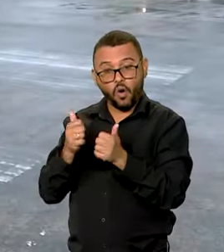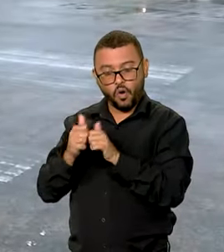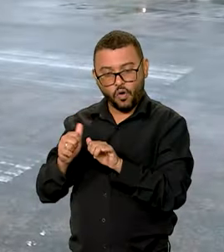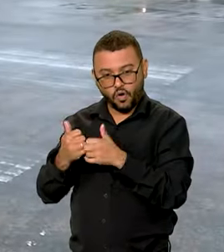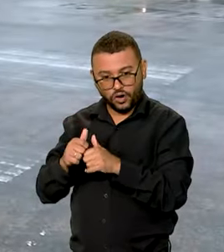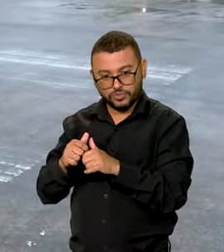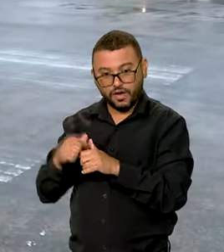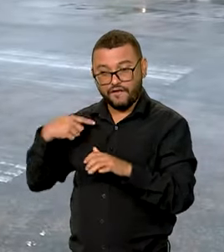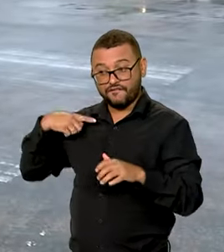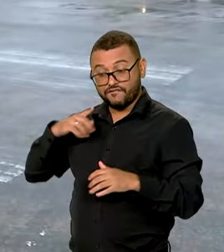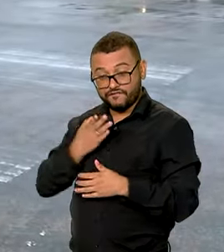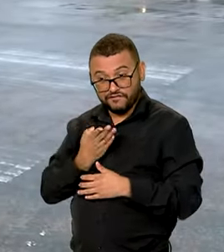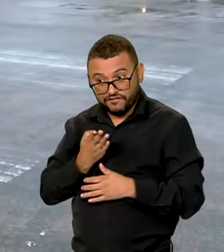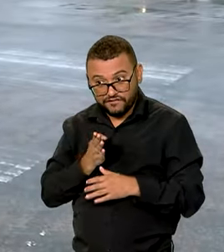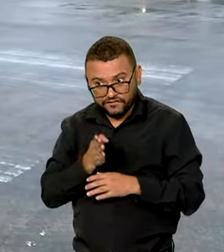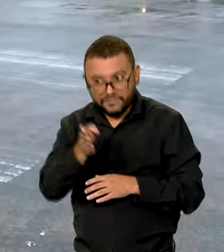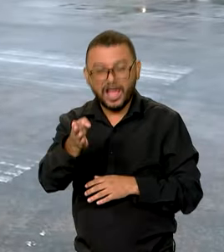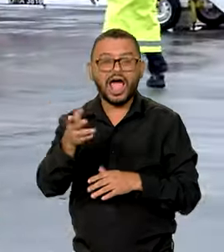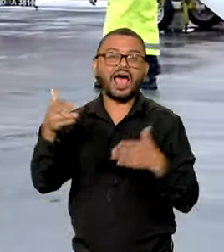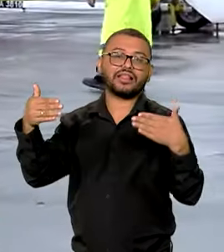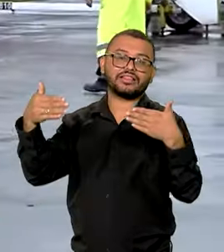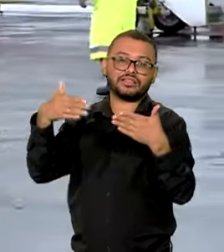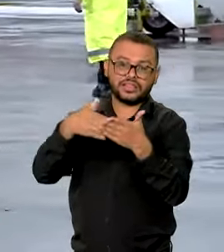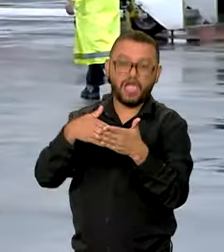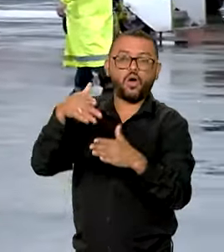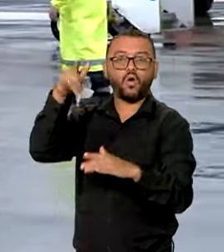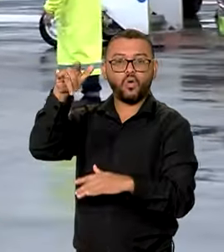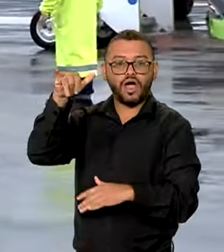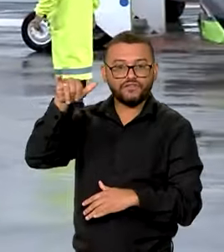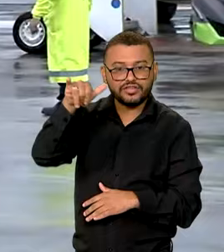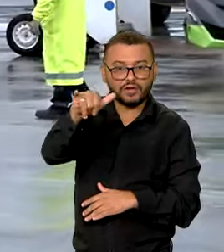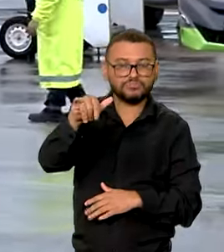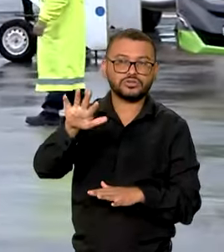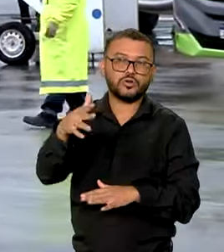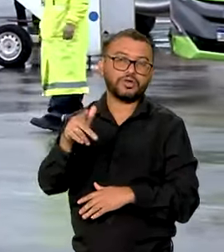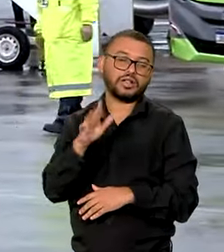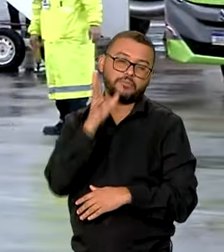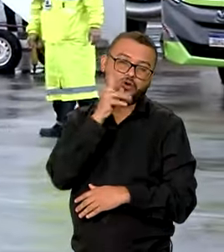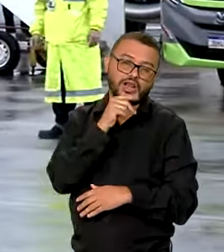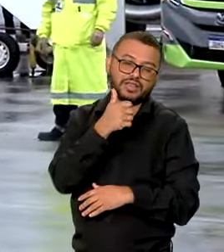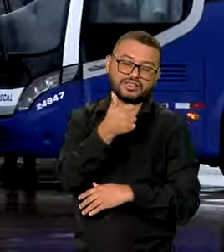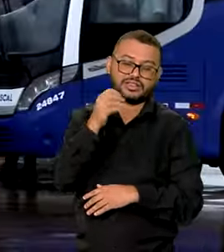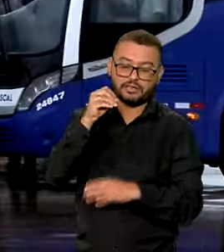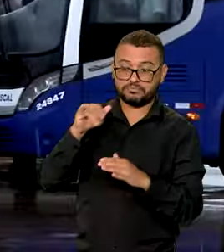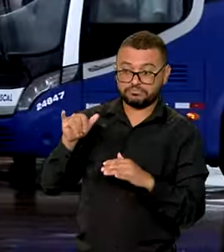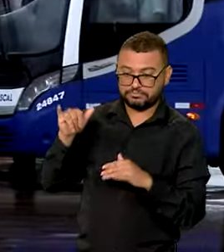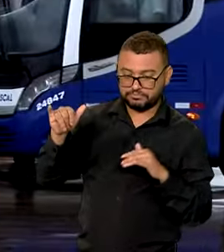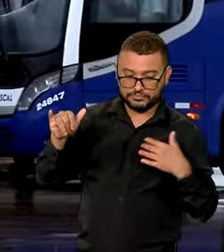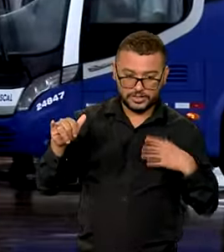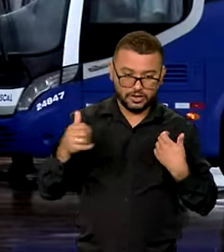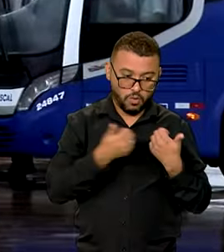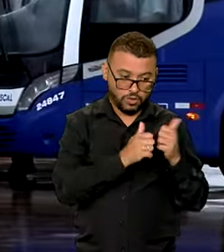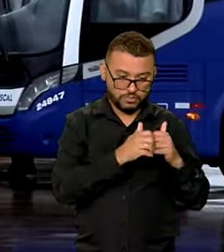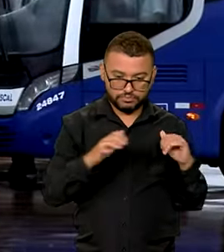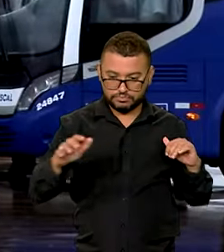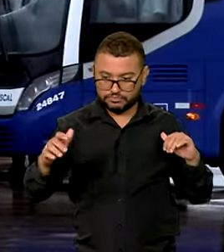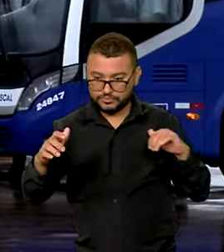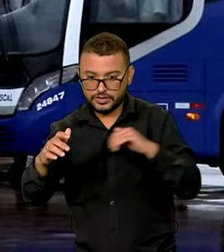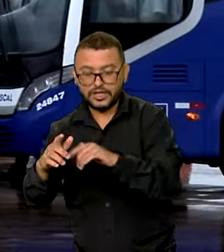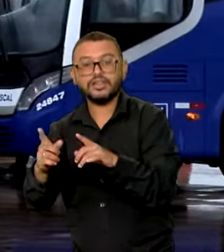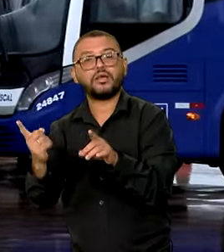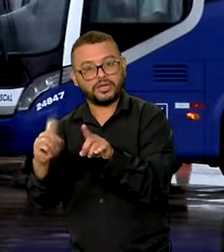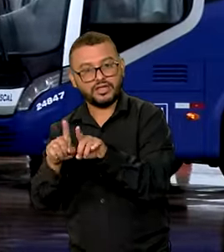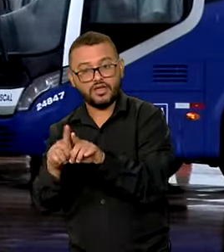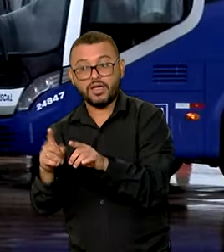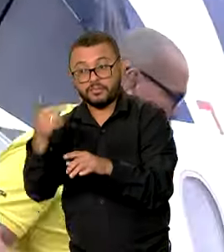avião estará, na base aérea de Canoas. O percurso deve levar cerca de 10 minutos. O caminho inverso será feito no